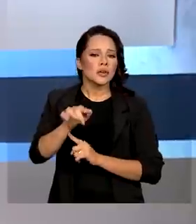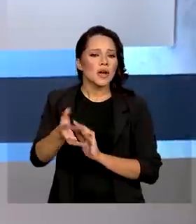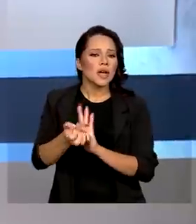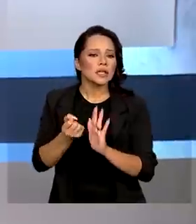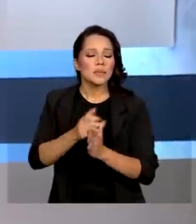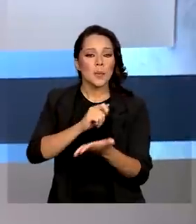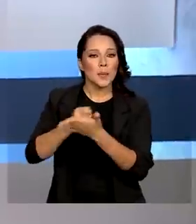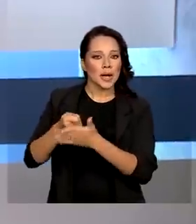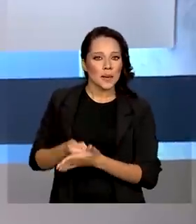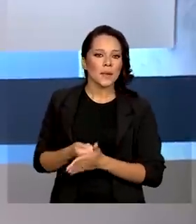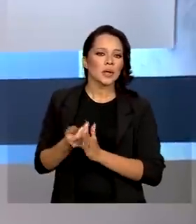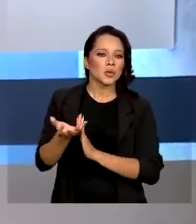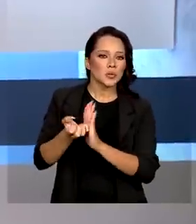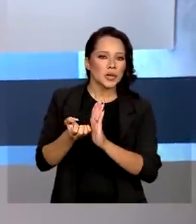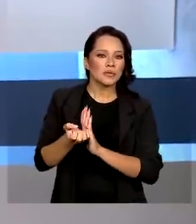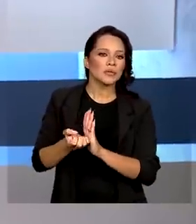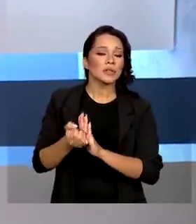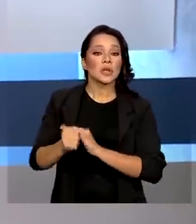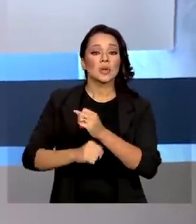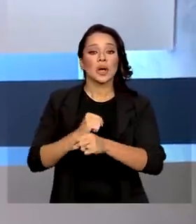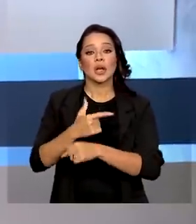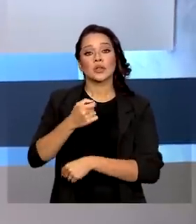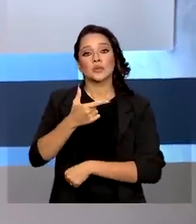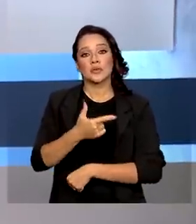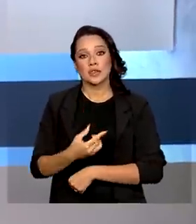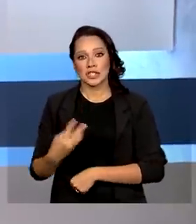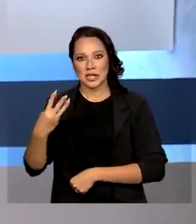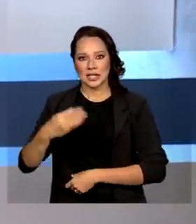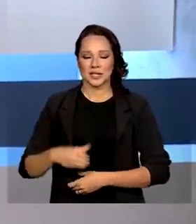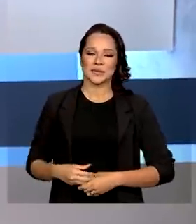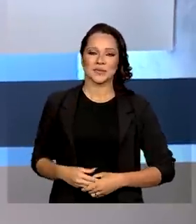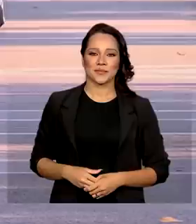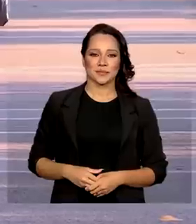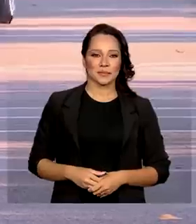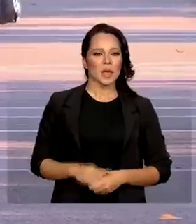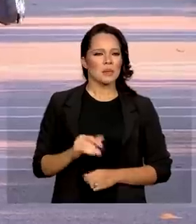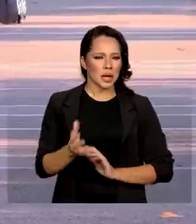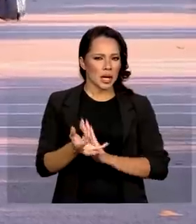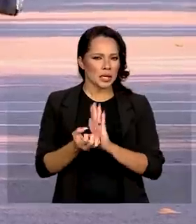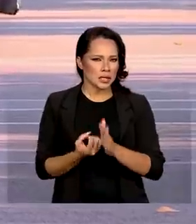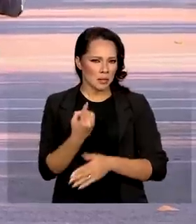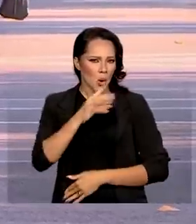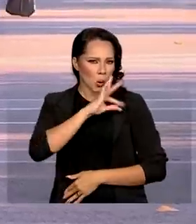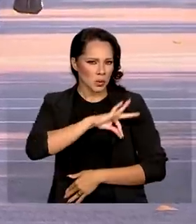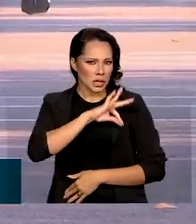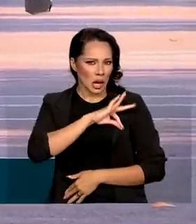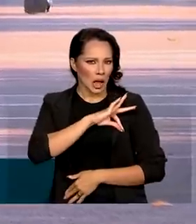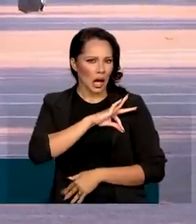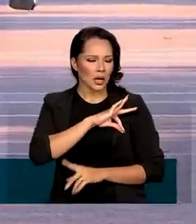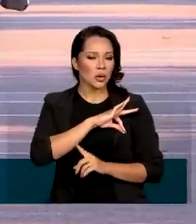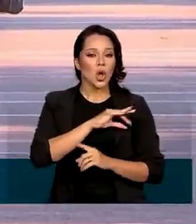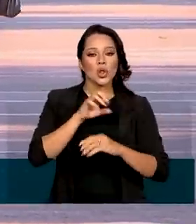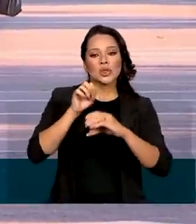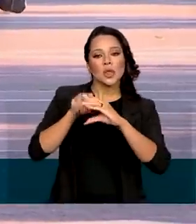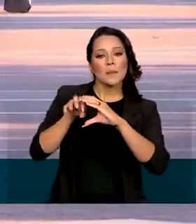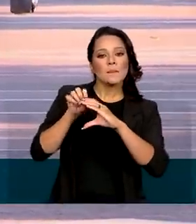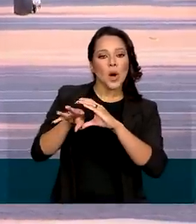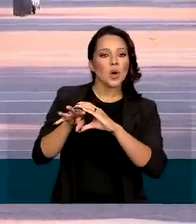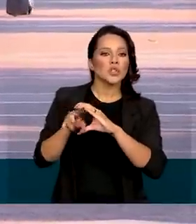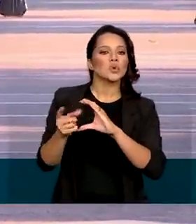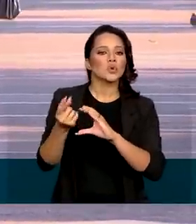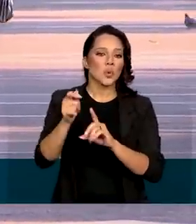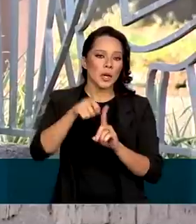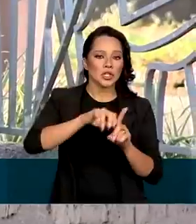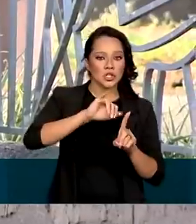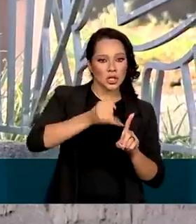receber o pagamento de benefícios em 2023. Pra quem recebe um salário mínimo, os depósitos referentes